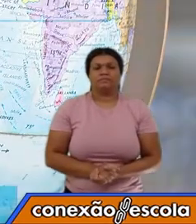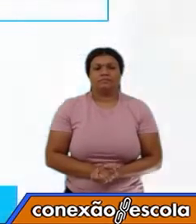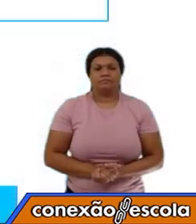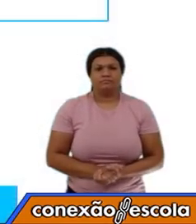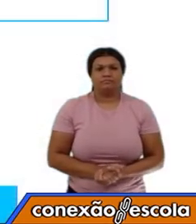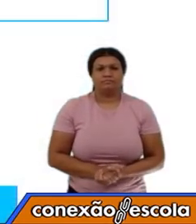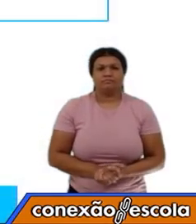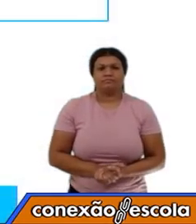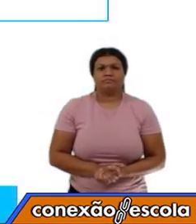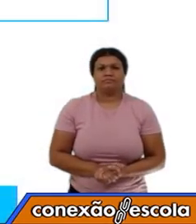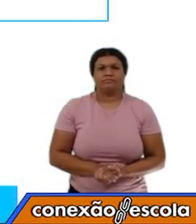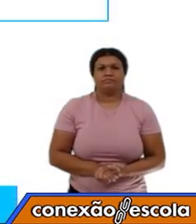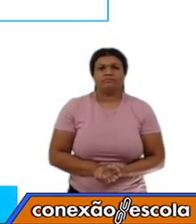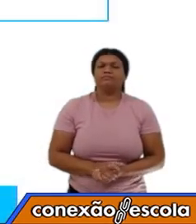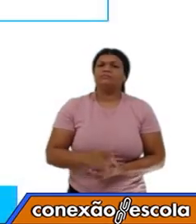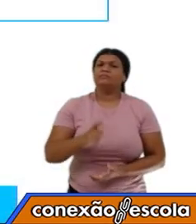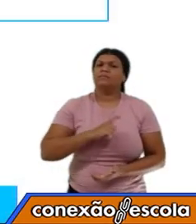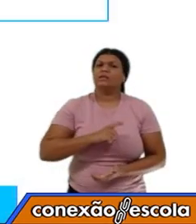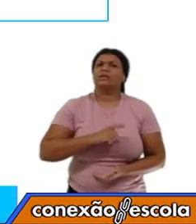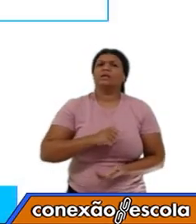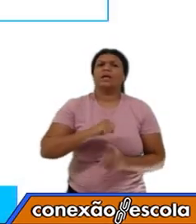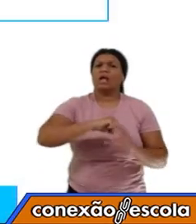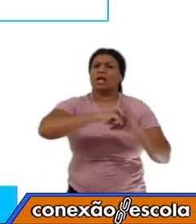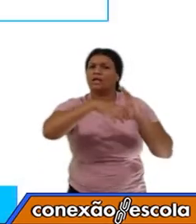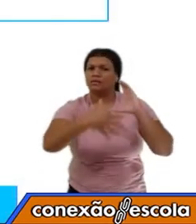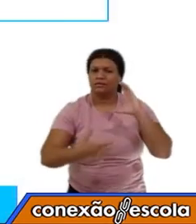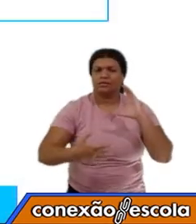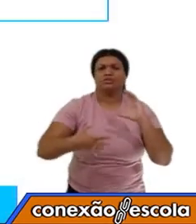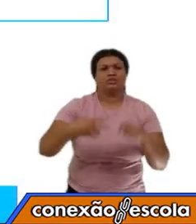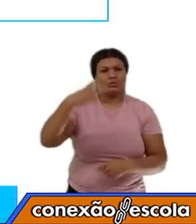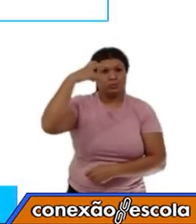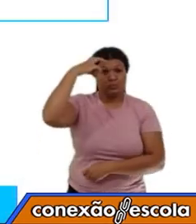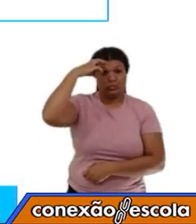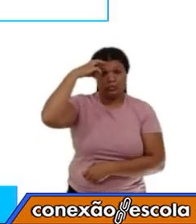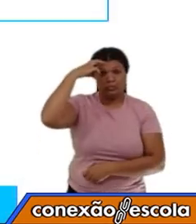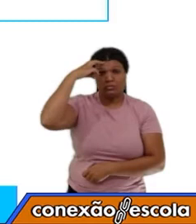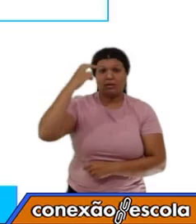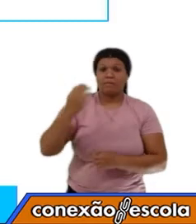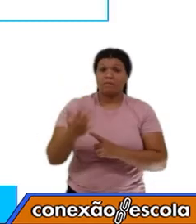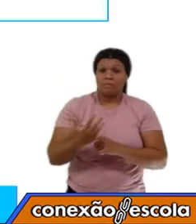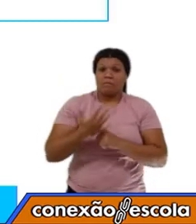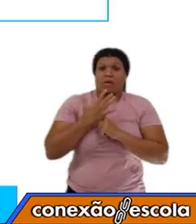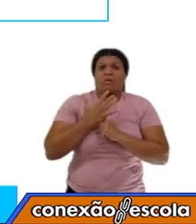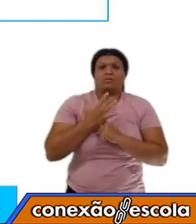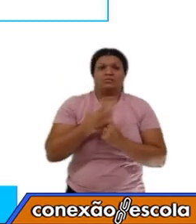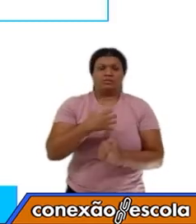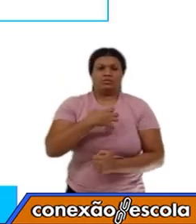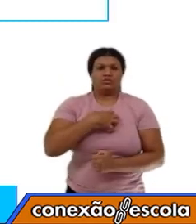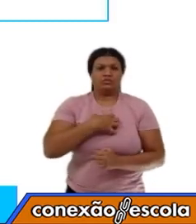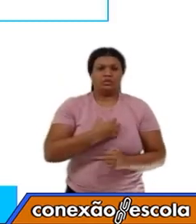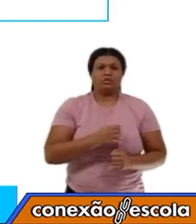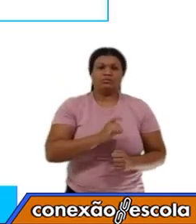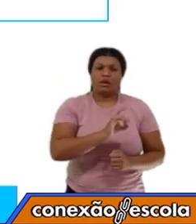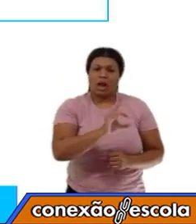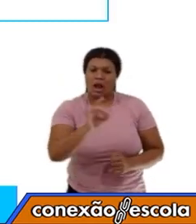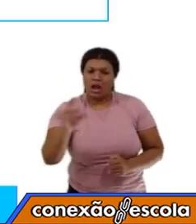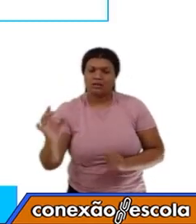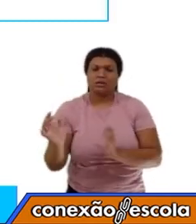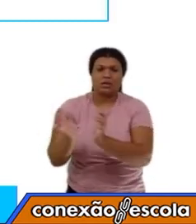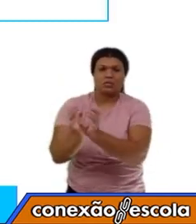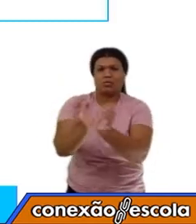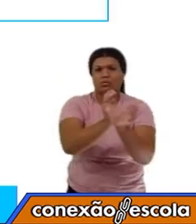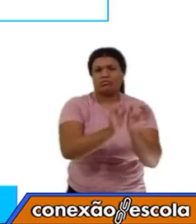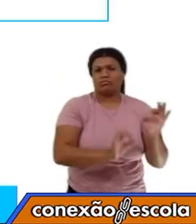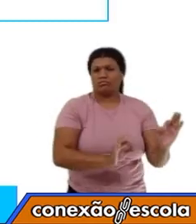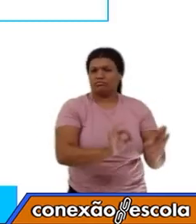Os elementos culturais refletem o modo como determinado grupo se organiza